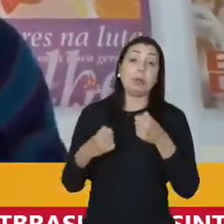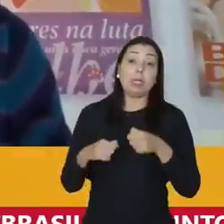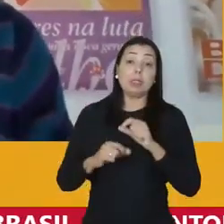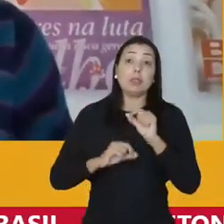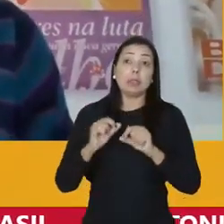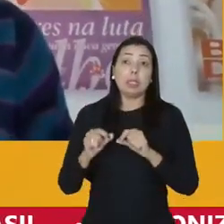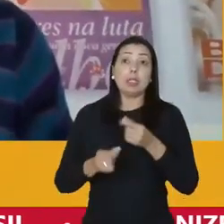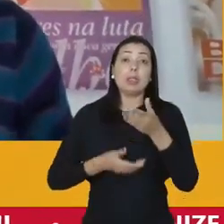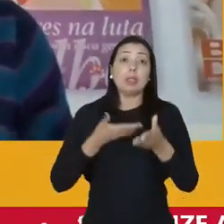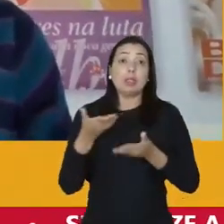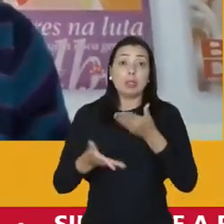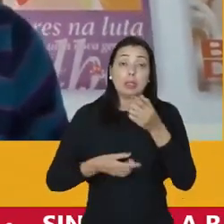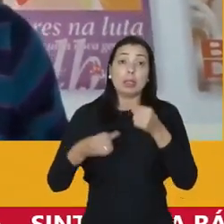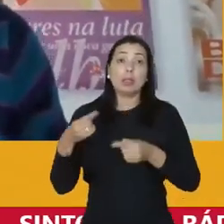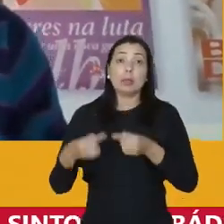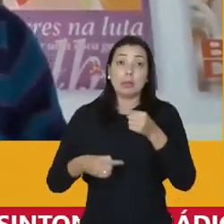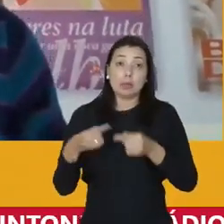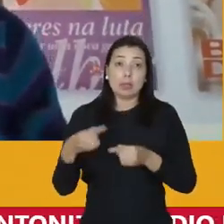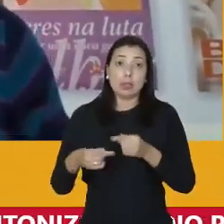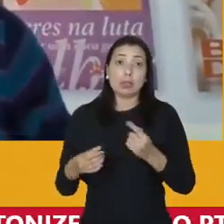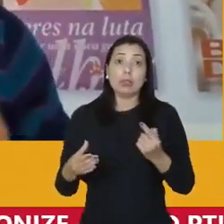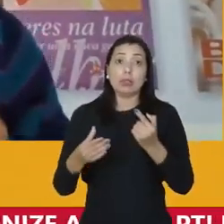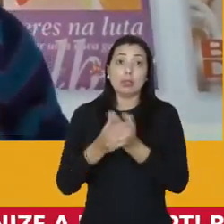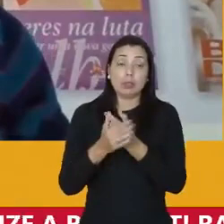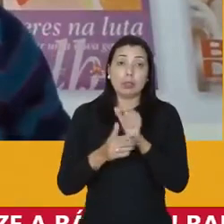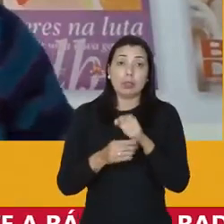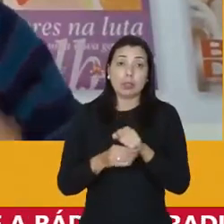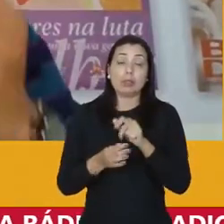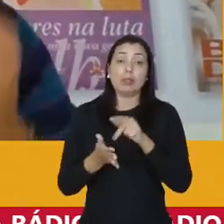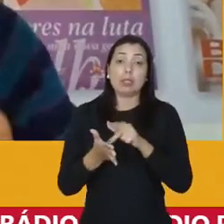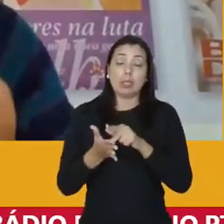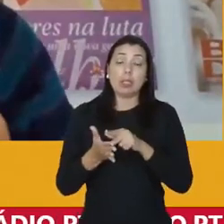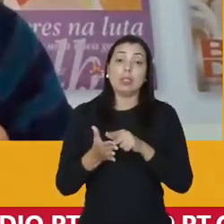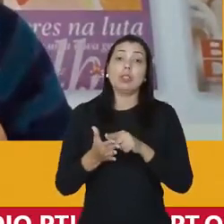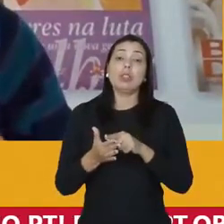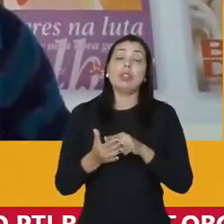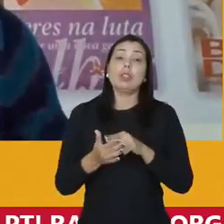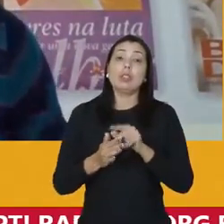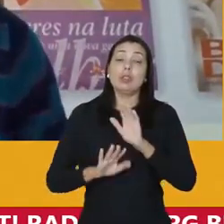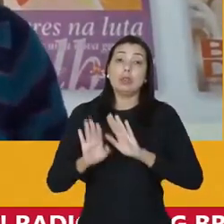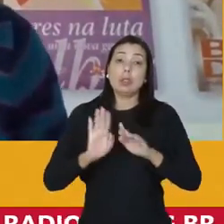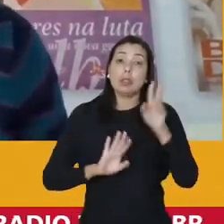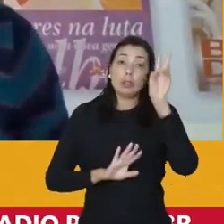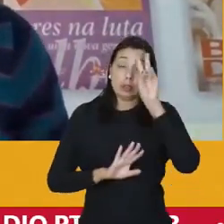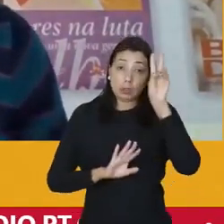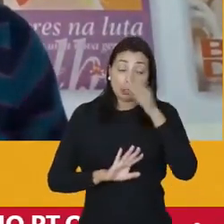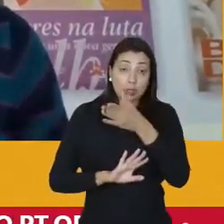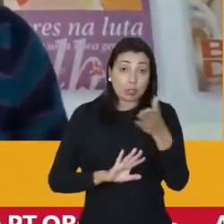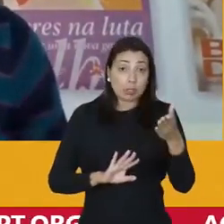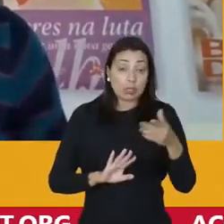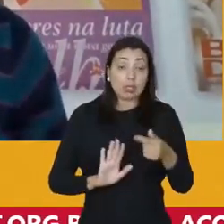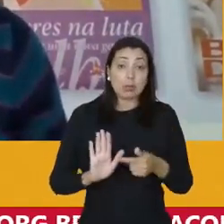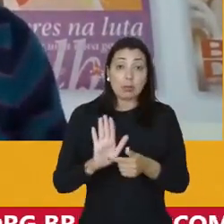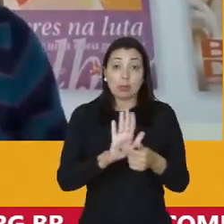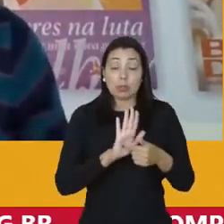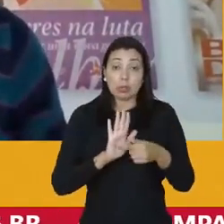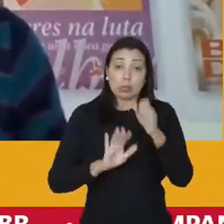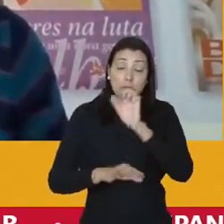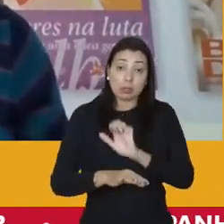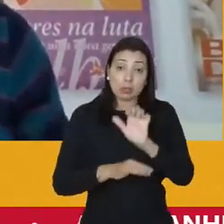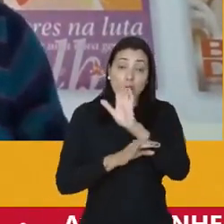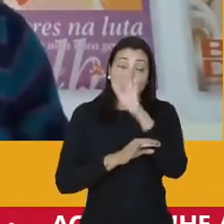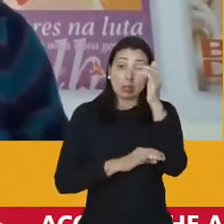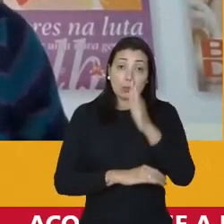precisa tratar políticas como política de cotas como uma política de reparação histórica apontando que o Estado